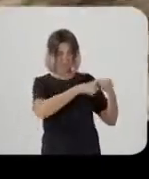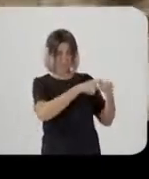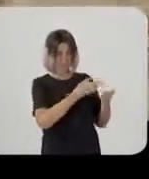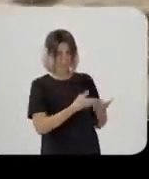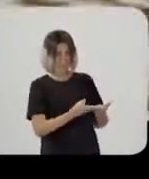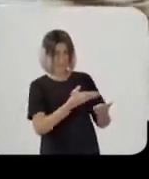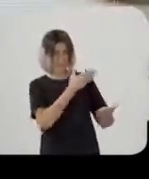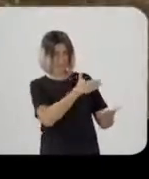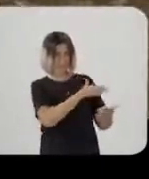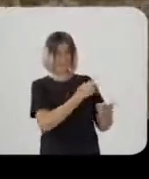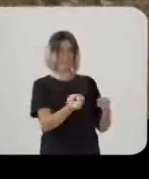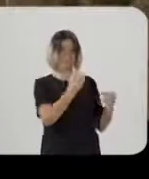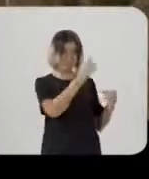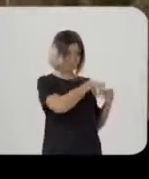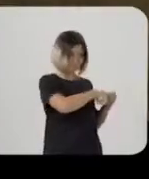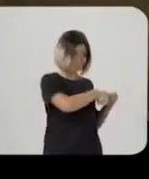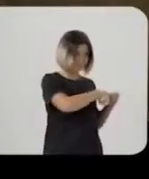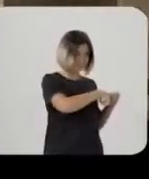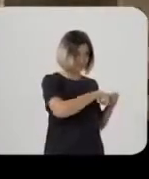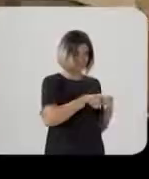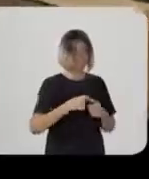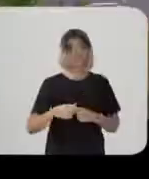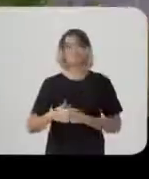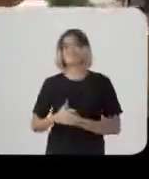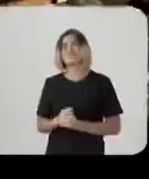volta? Virar uma página para trás?